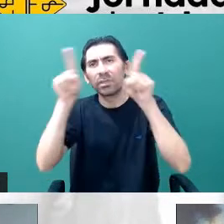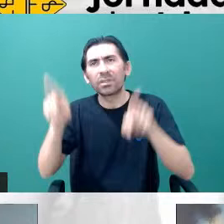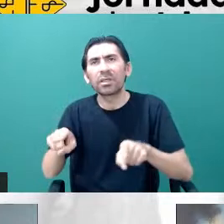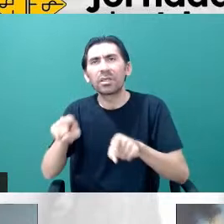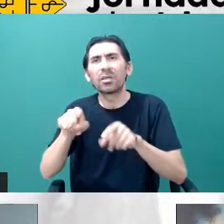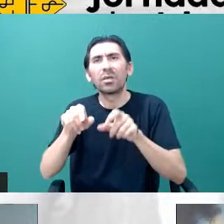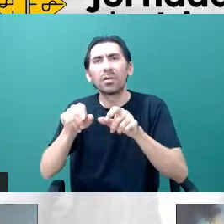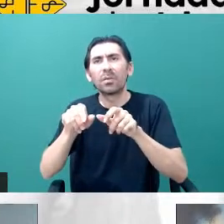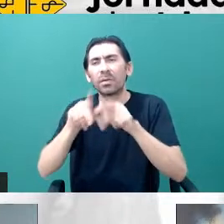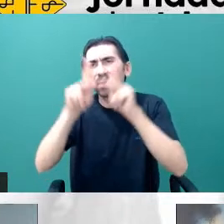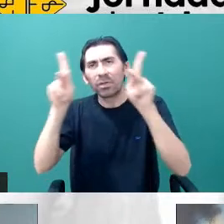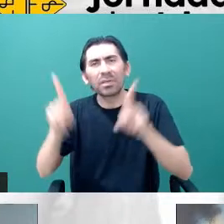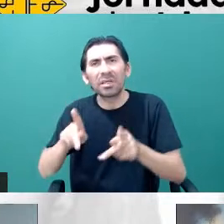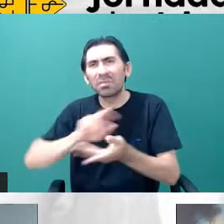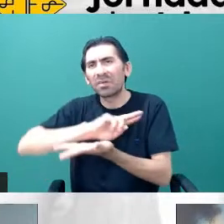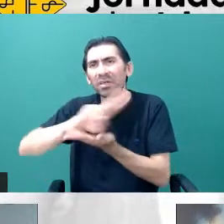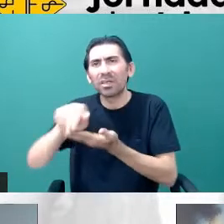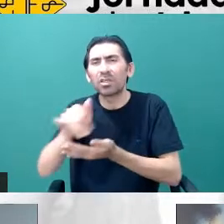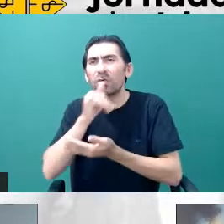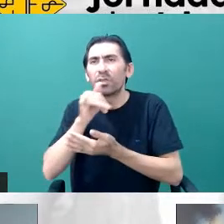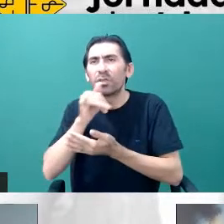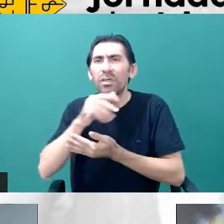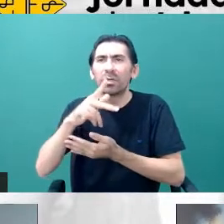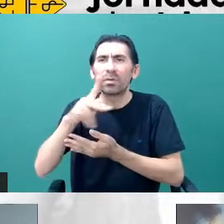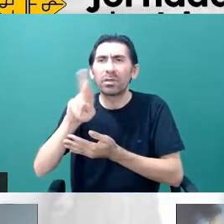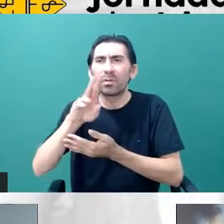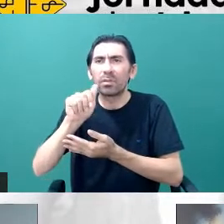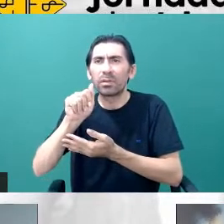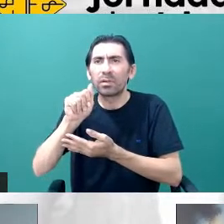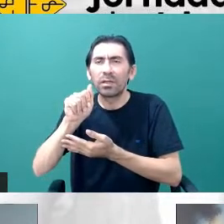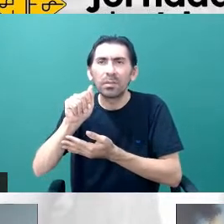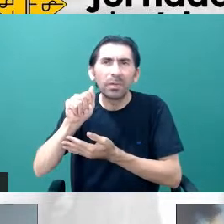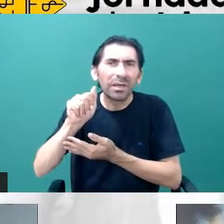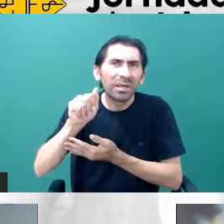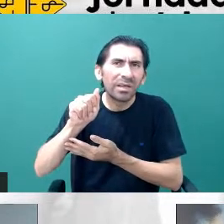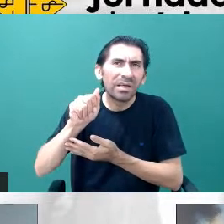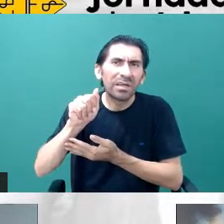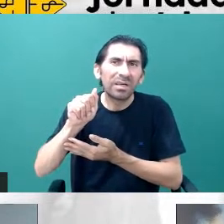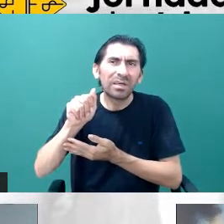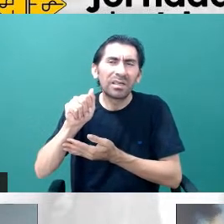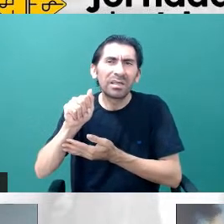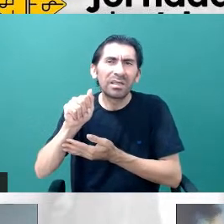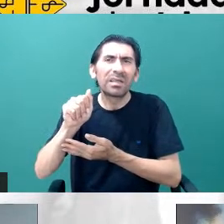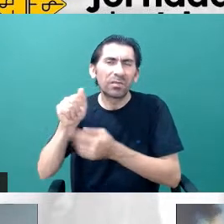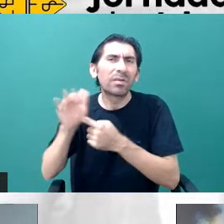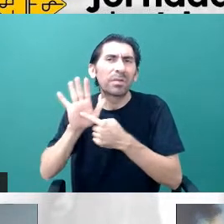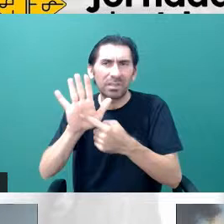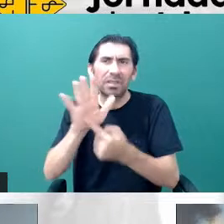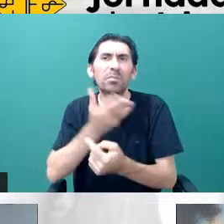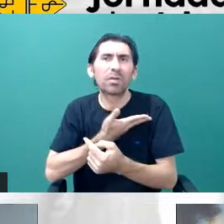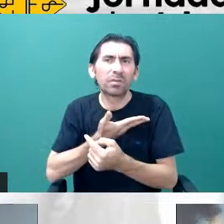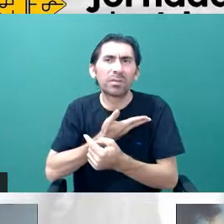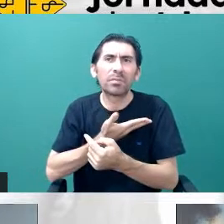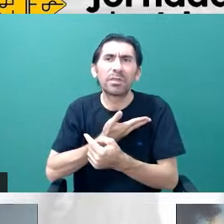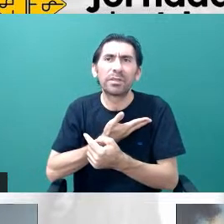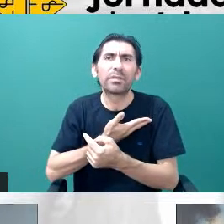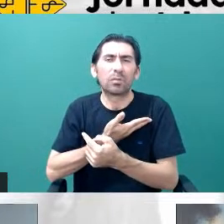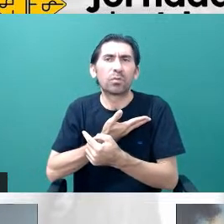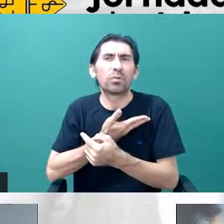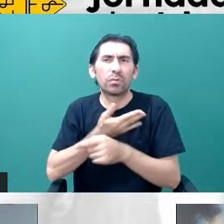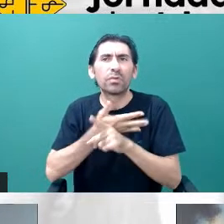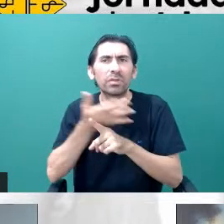inteiro para isso, um programa chamado Starlight, que foi desenvolvido pelo nosso colega de Santa Catarina, o Cid Fernandes,